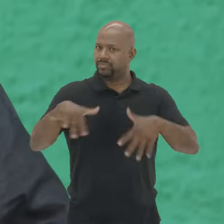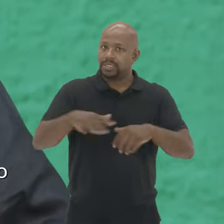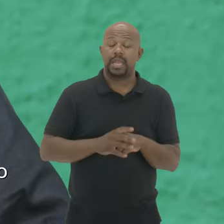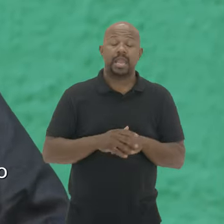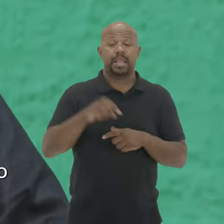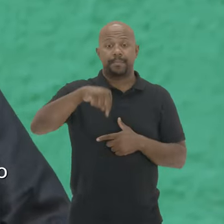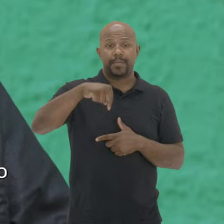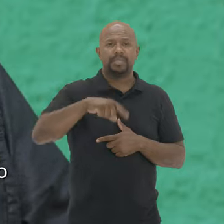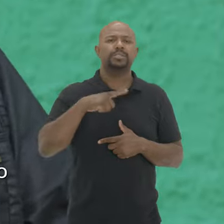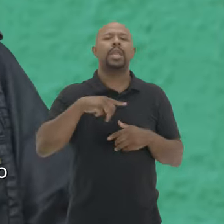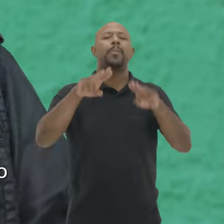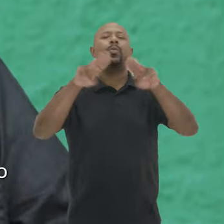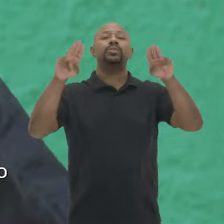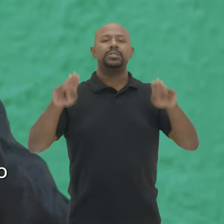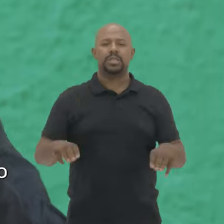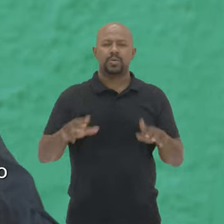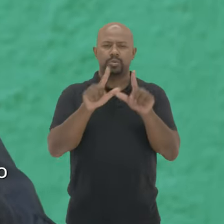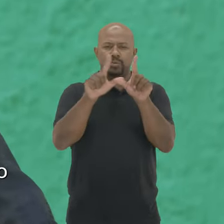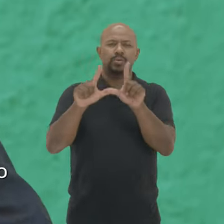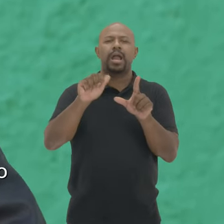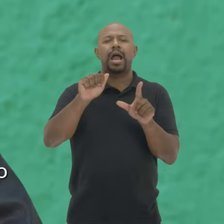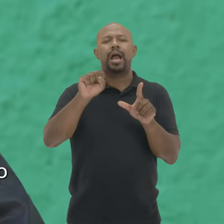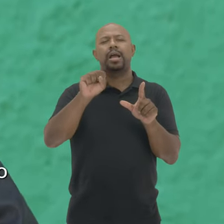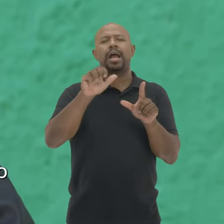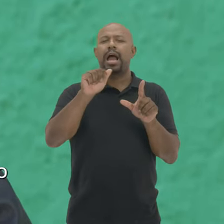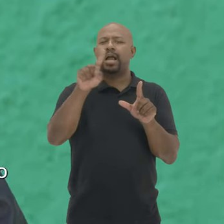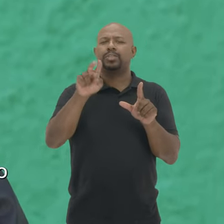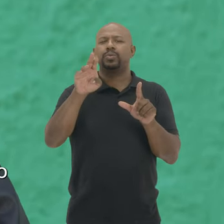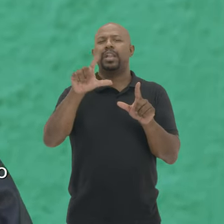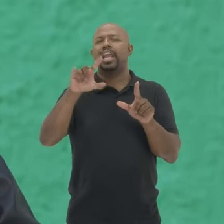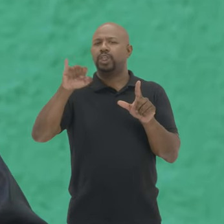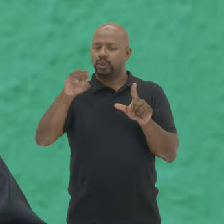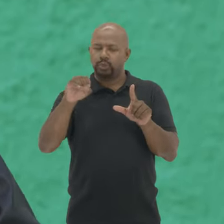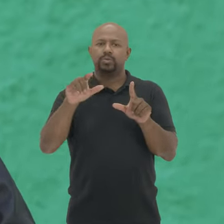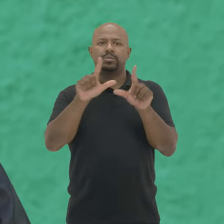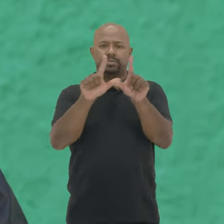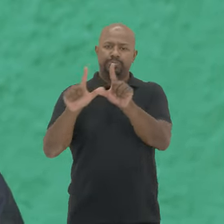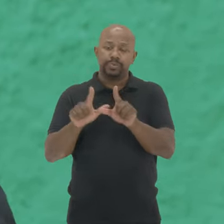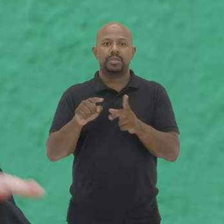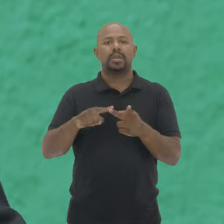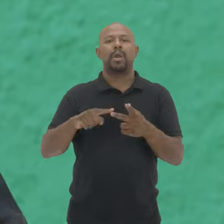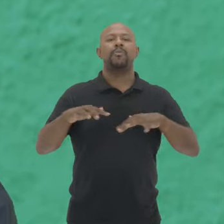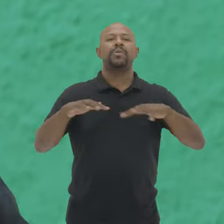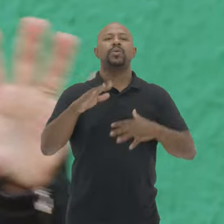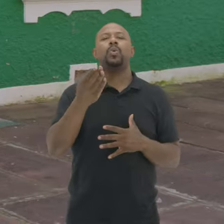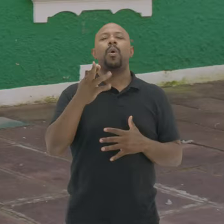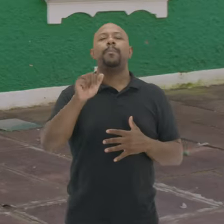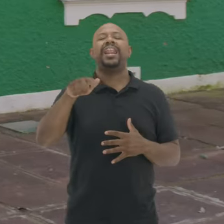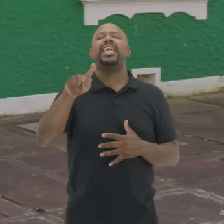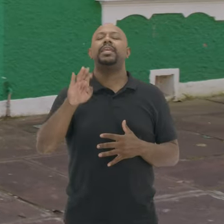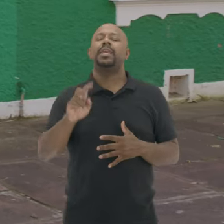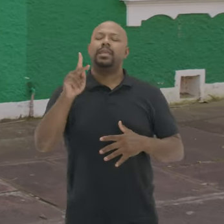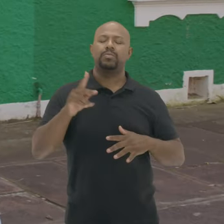E lá embaixo tem o museu do azulejo Que eu adoro também E o movimento do bric É